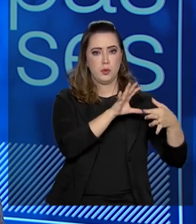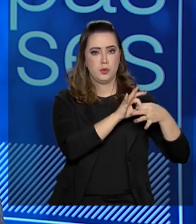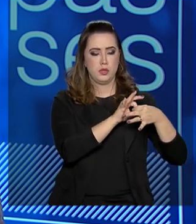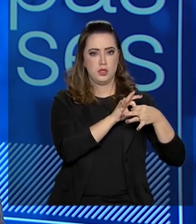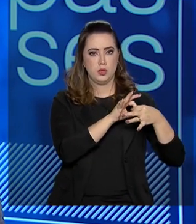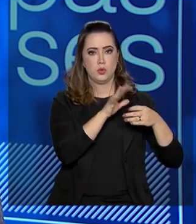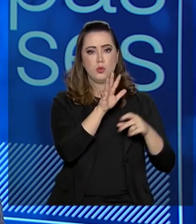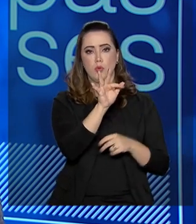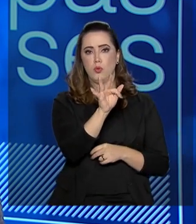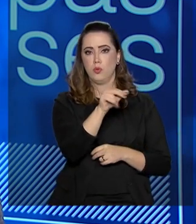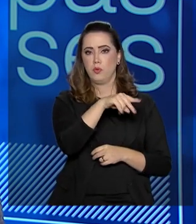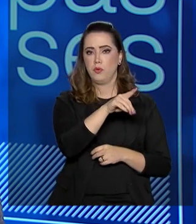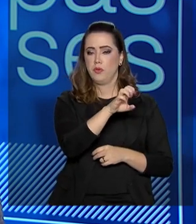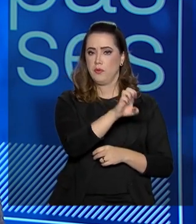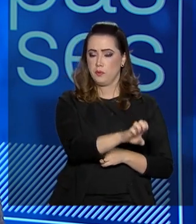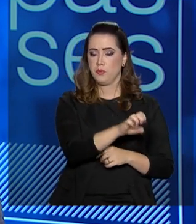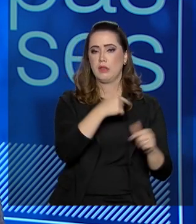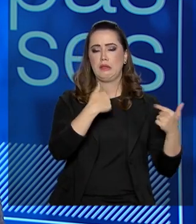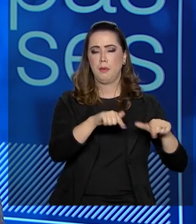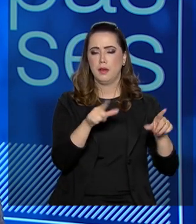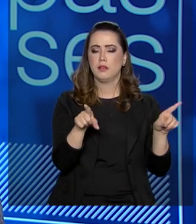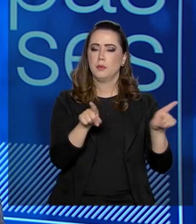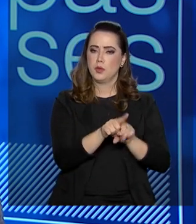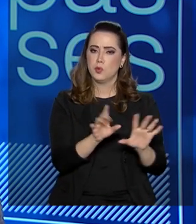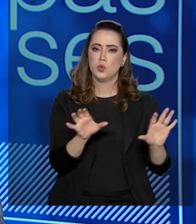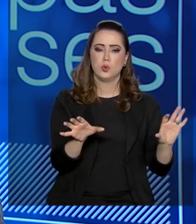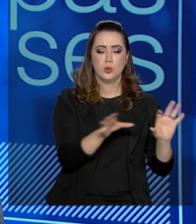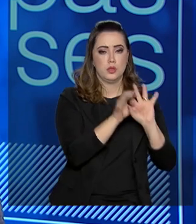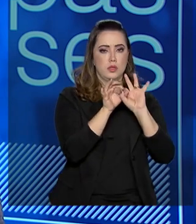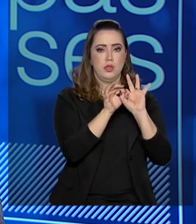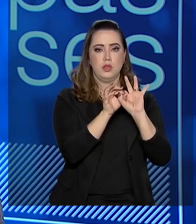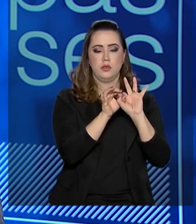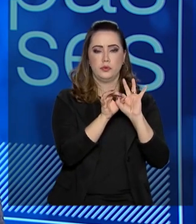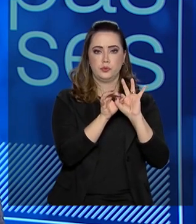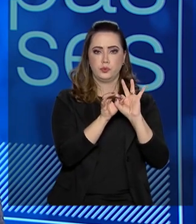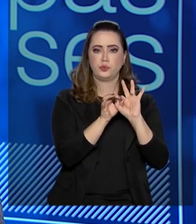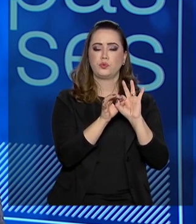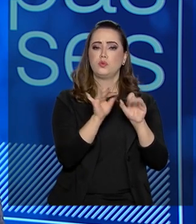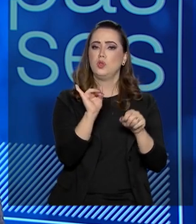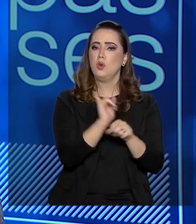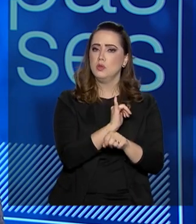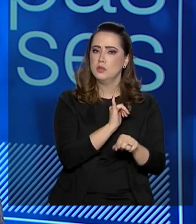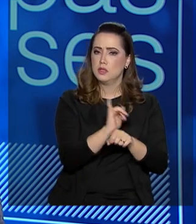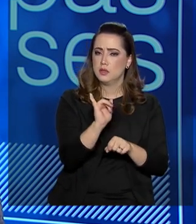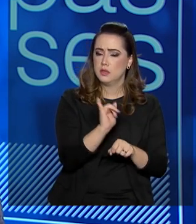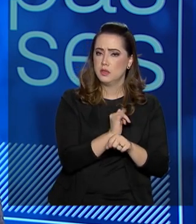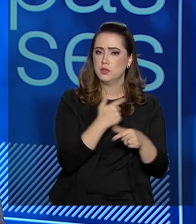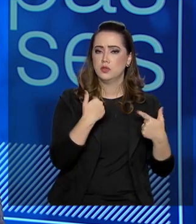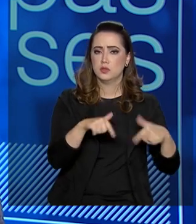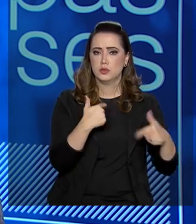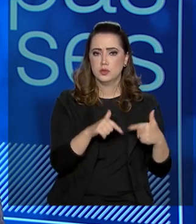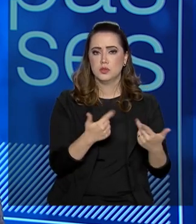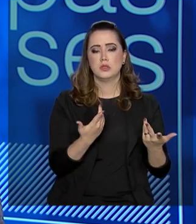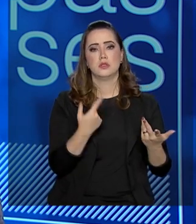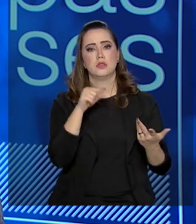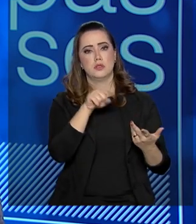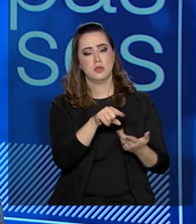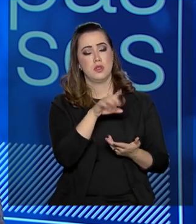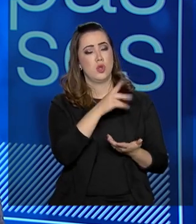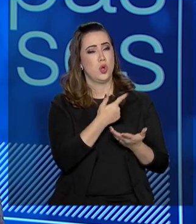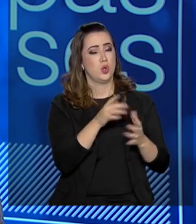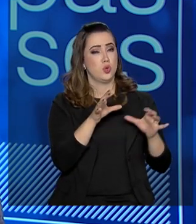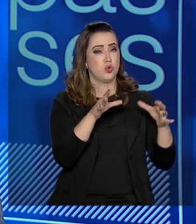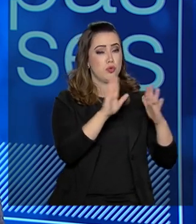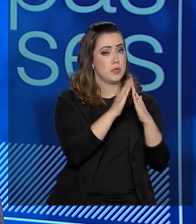Nós estamos também atuando de maneira integrada com a estrutura operacional hoje da ENSE, da Escola de Ciências